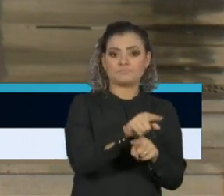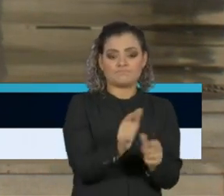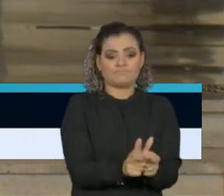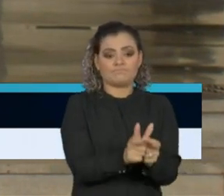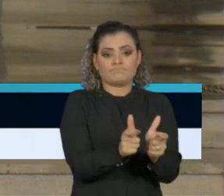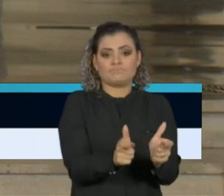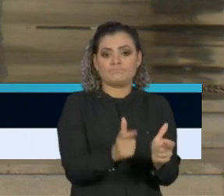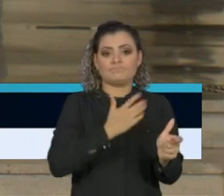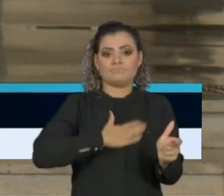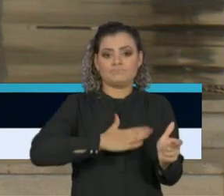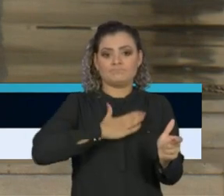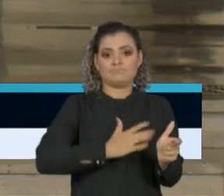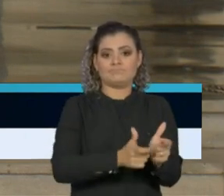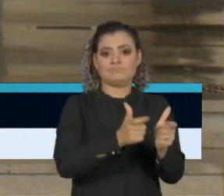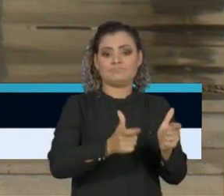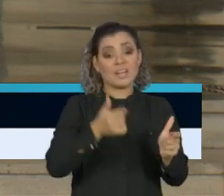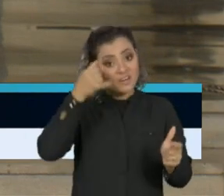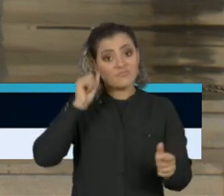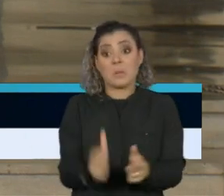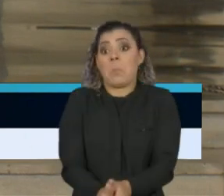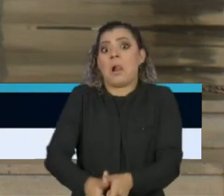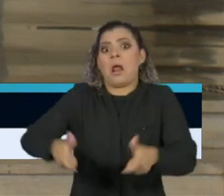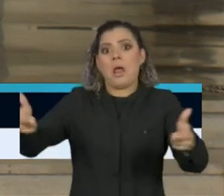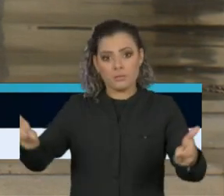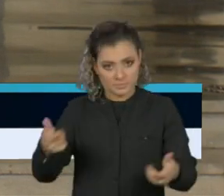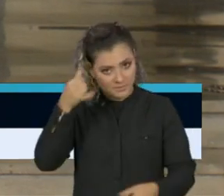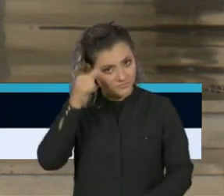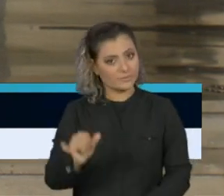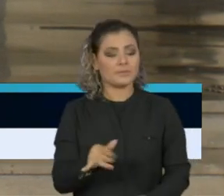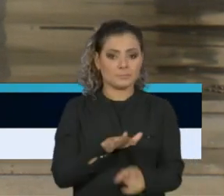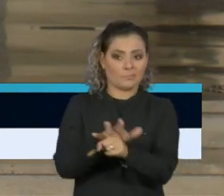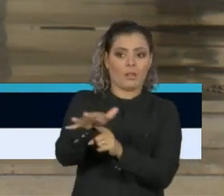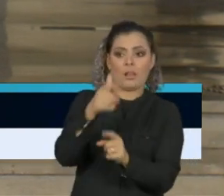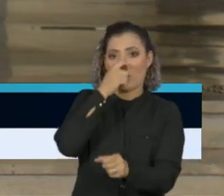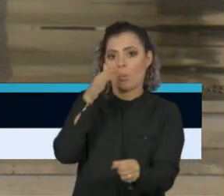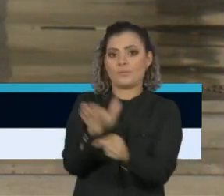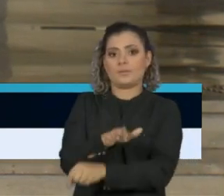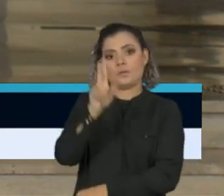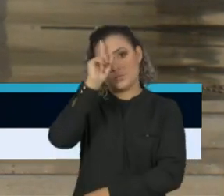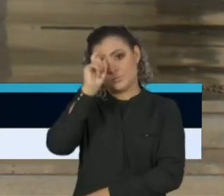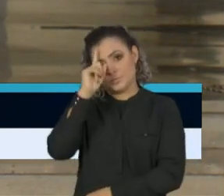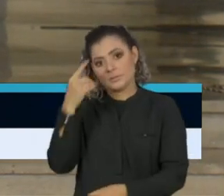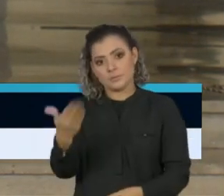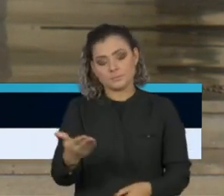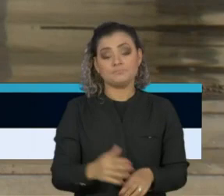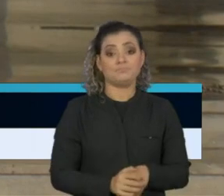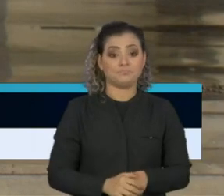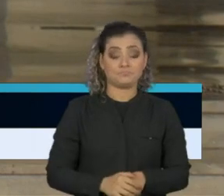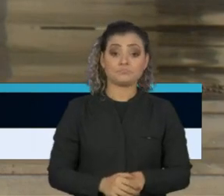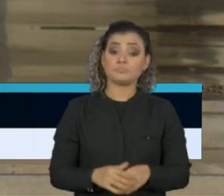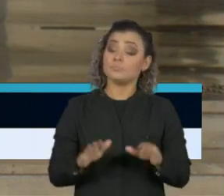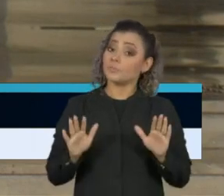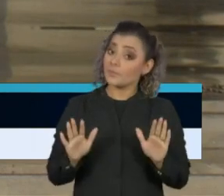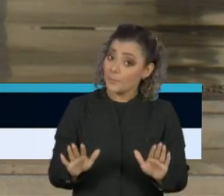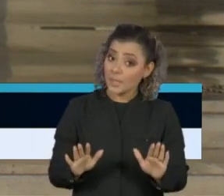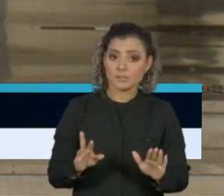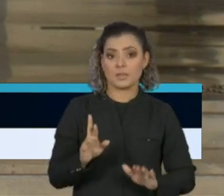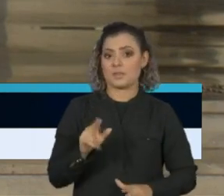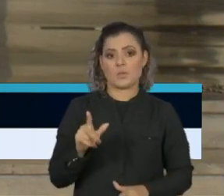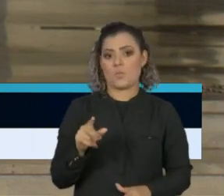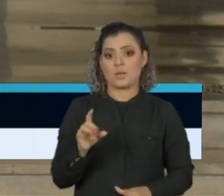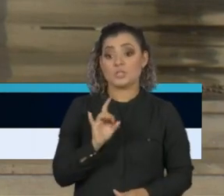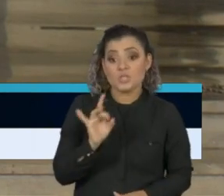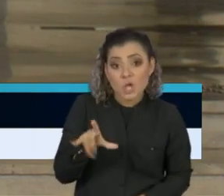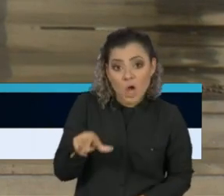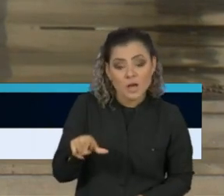infecção, altera a curva de morbidade e também altera de letalidade. Não é suficiente.